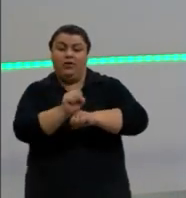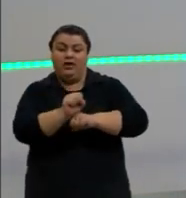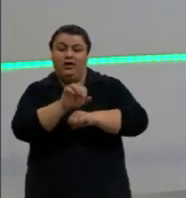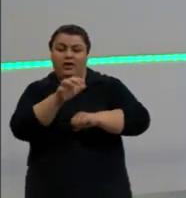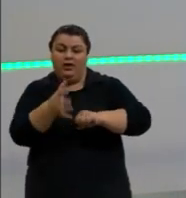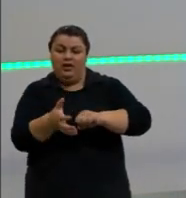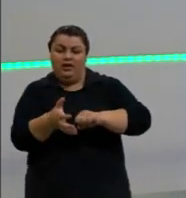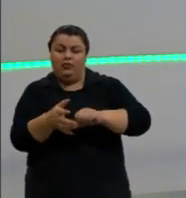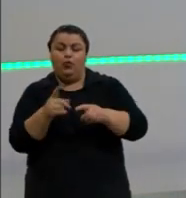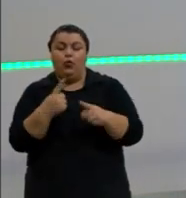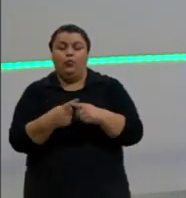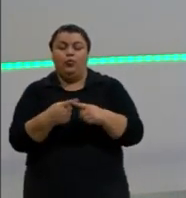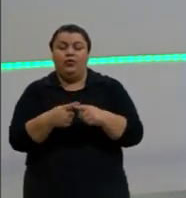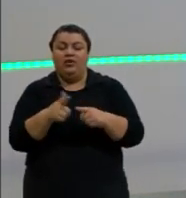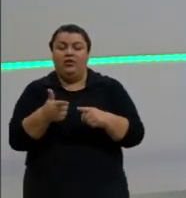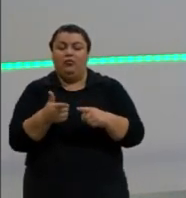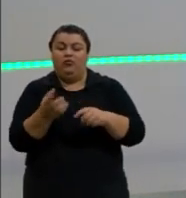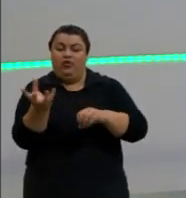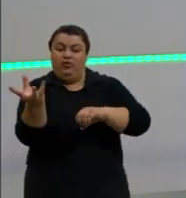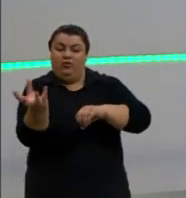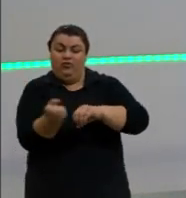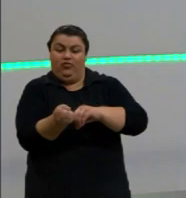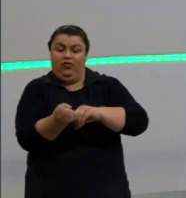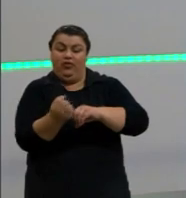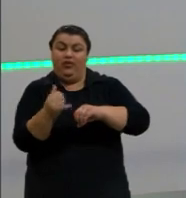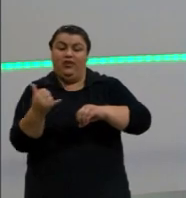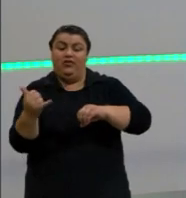poderia nem emitir e nem absorver energia.